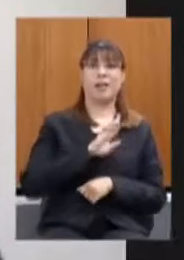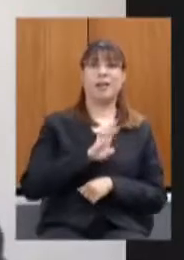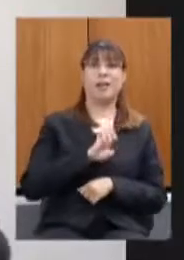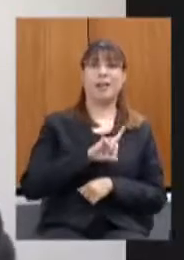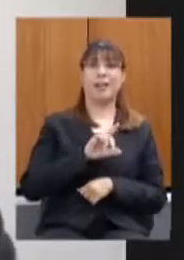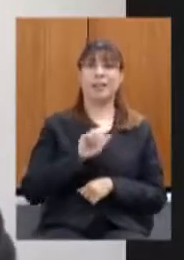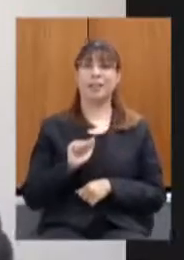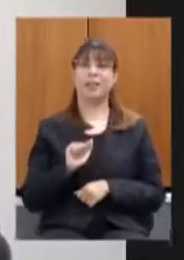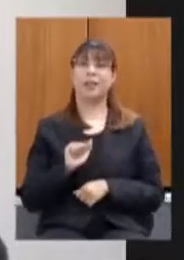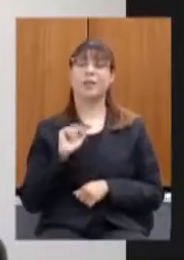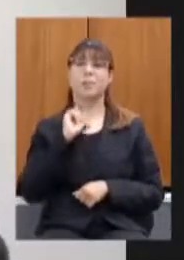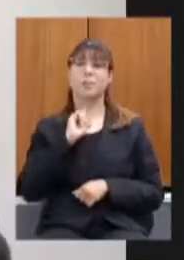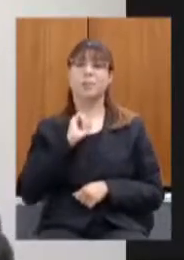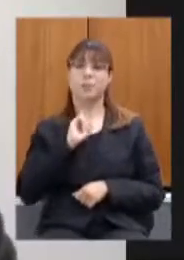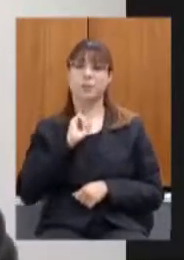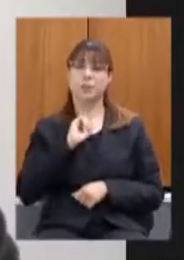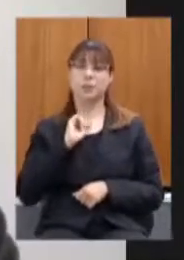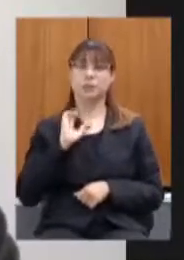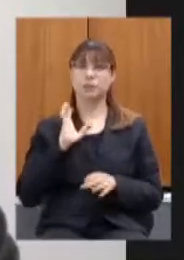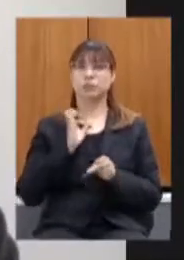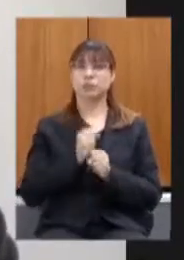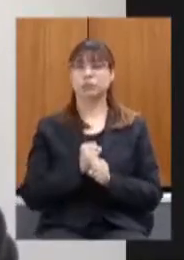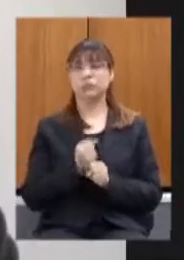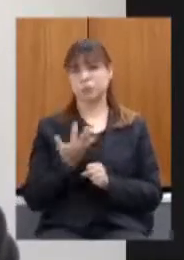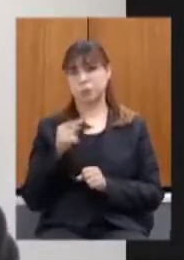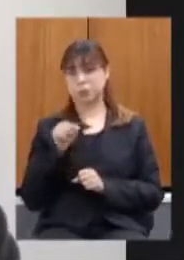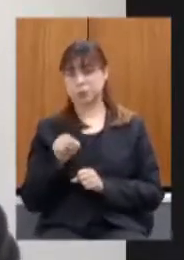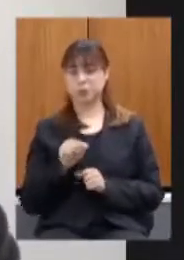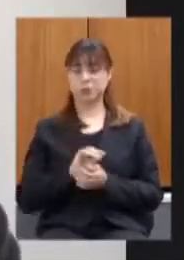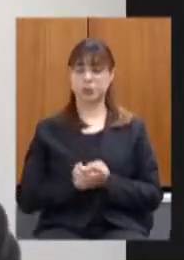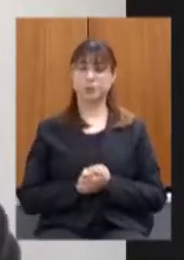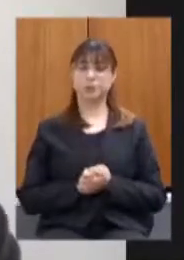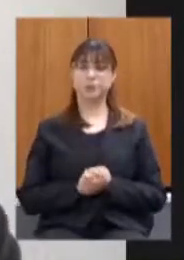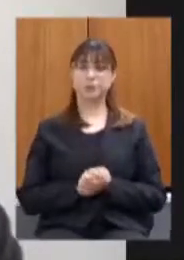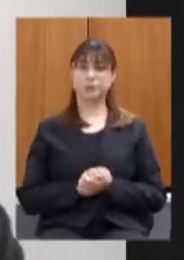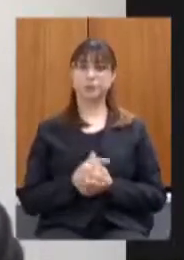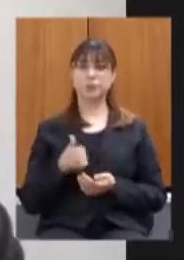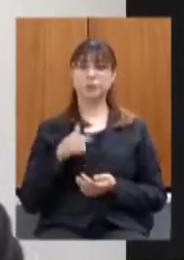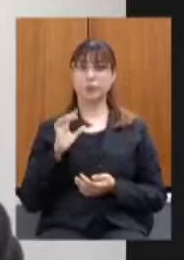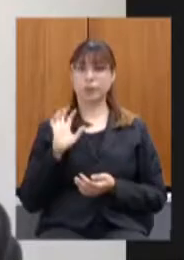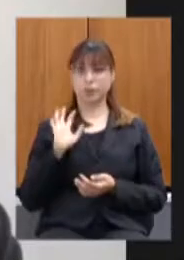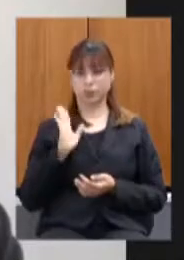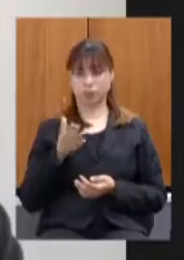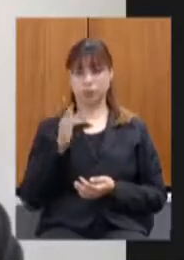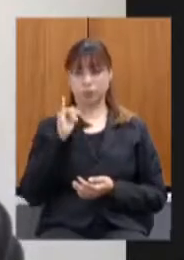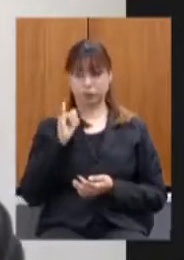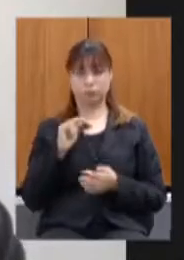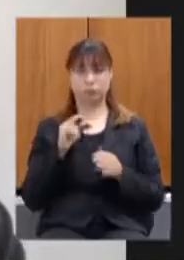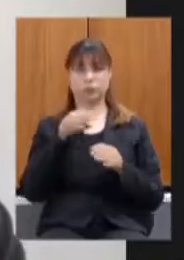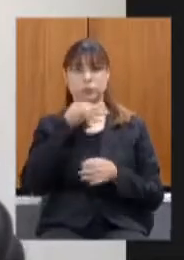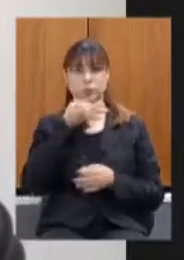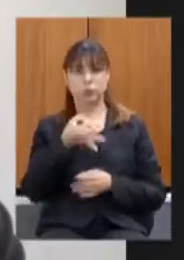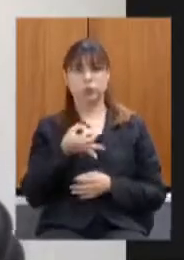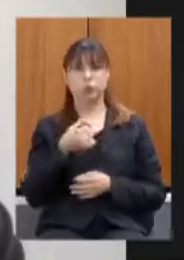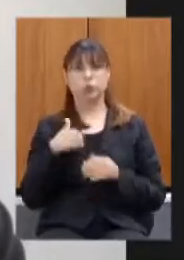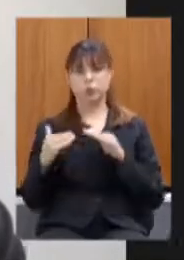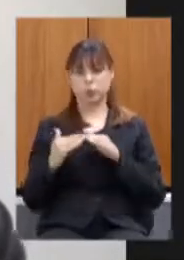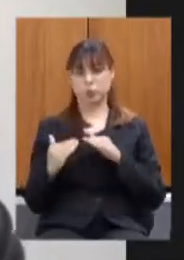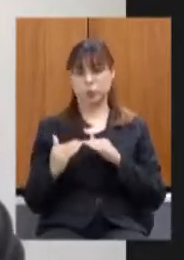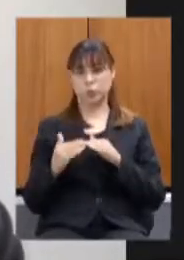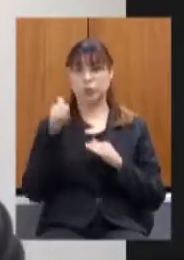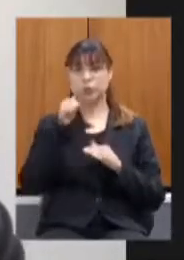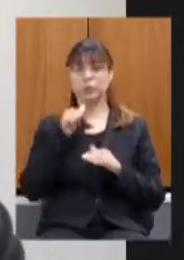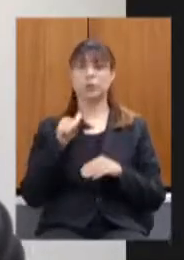o seu custo chega por volta disso então eu já vou estou dando a sugestão eu concordo com a deputada